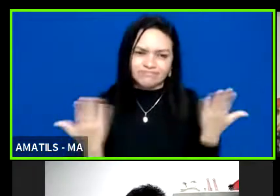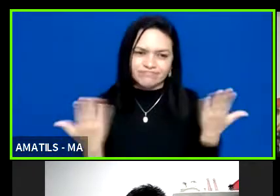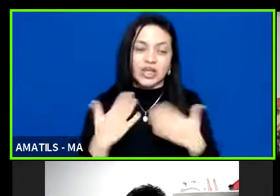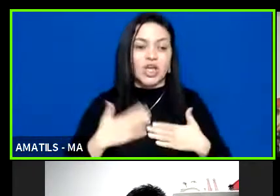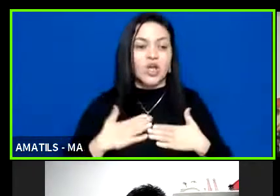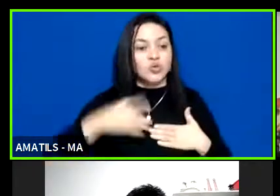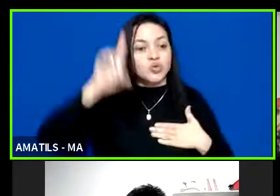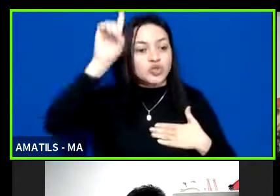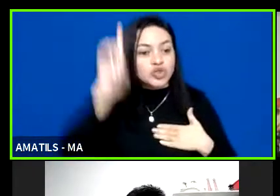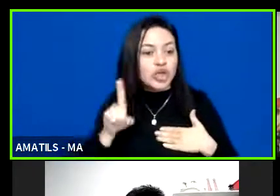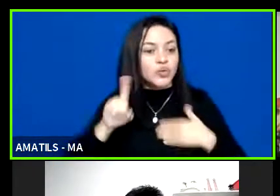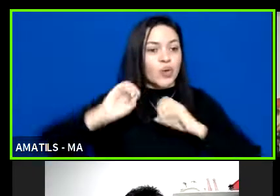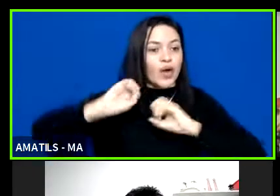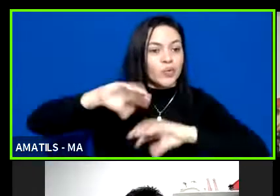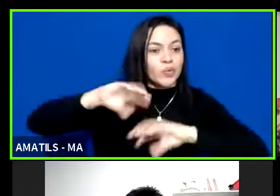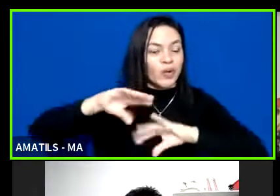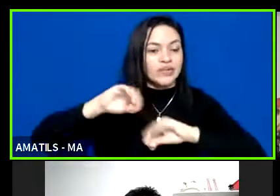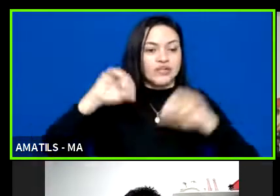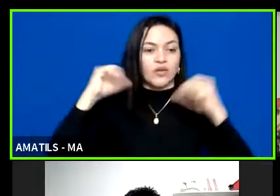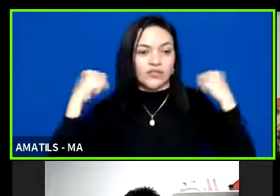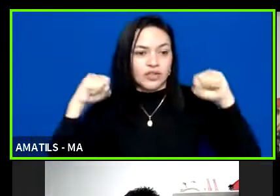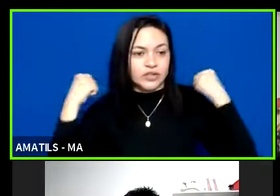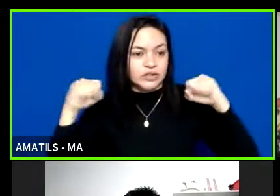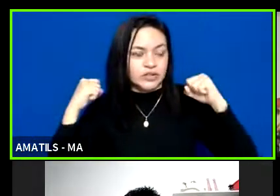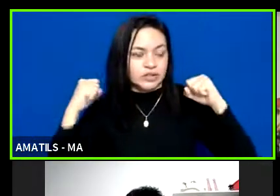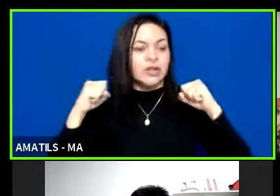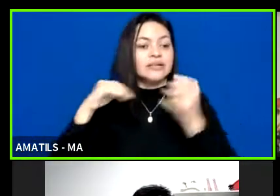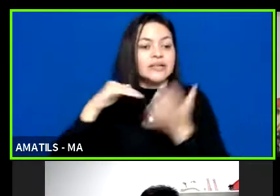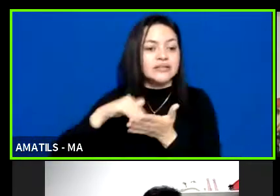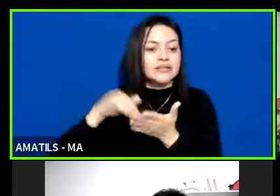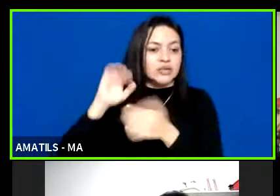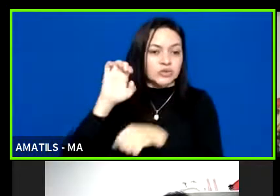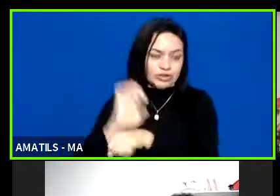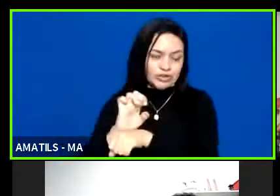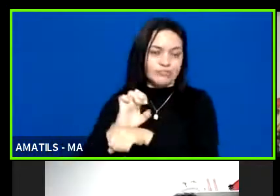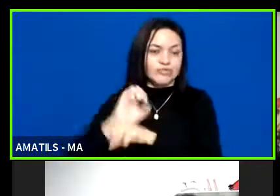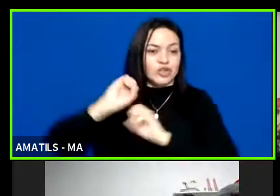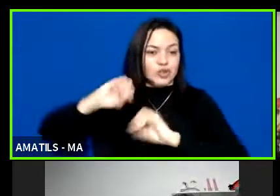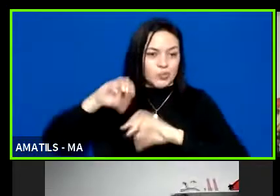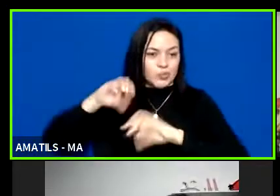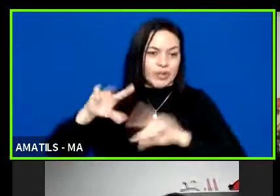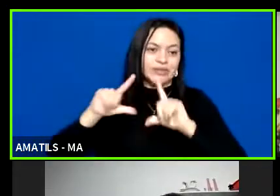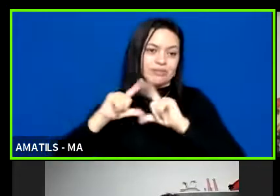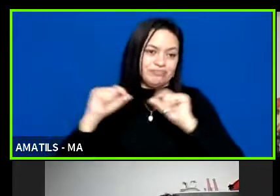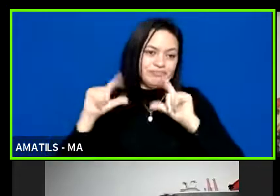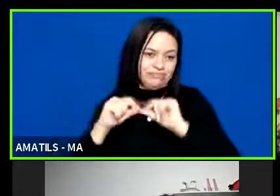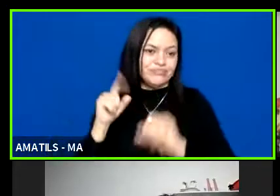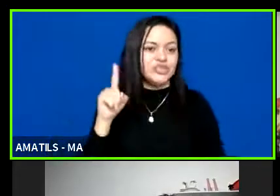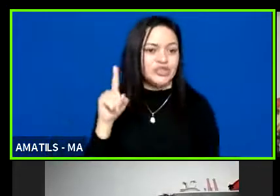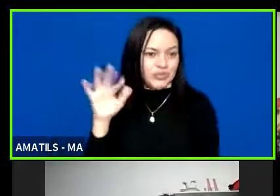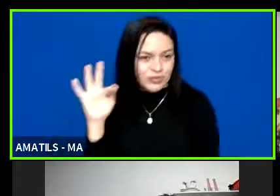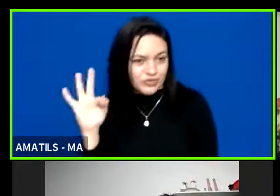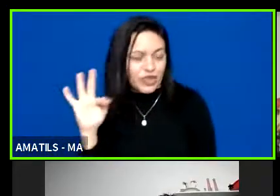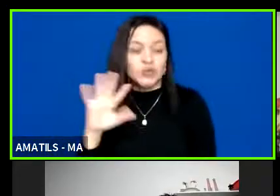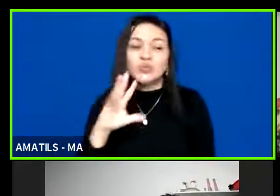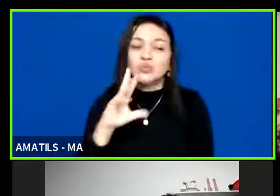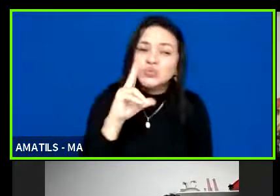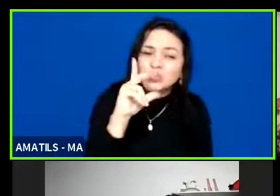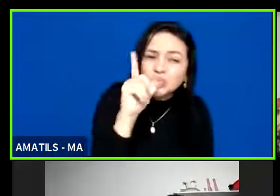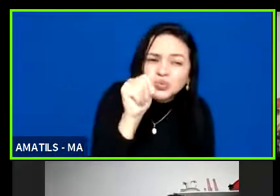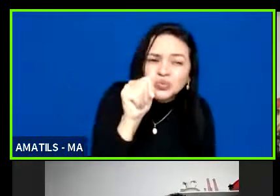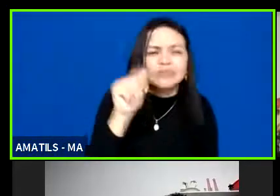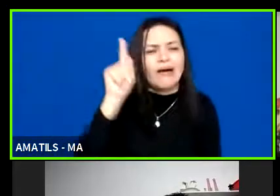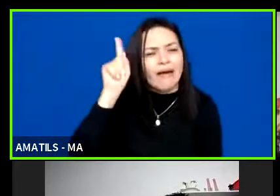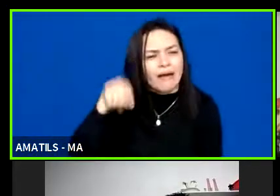diretor de Educação Física de Esporto Escolar da Secretaria de Estado de Educação do Distrito Federal, então, todas as políticas relacionadas à educação física dentro da